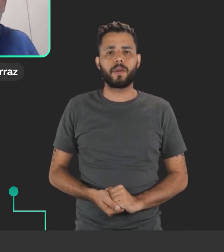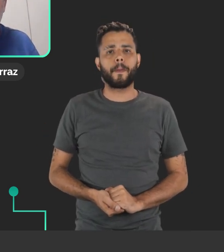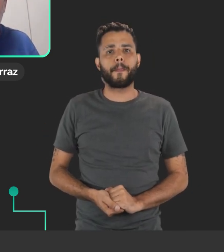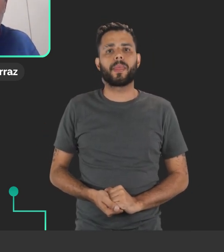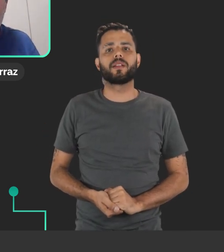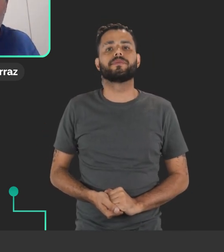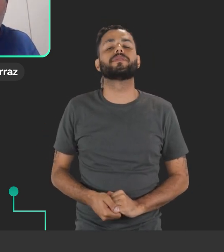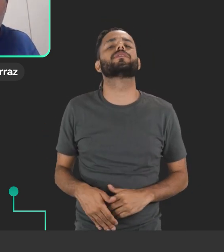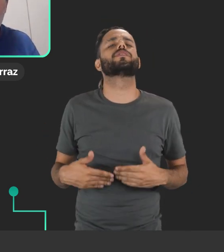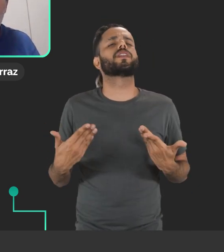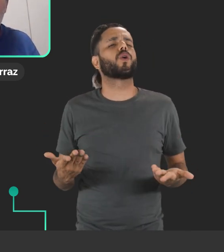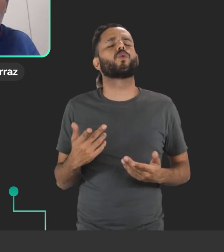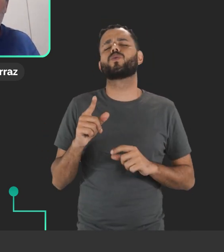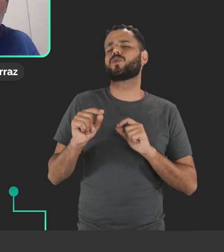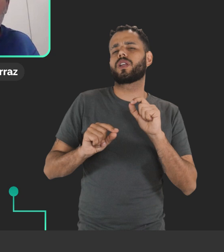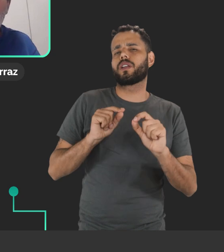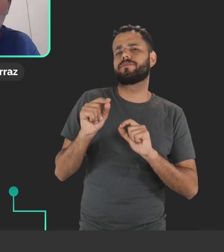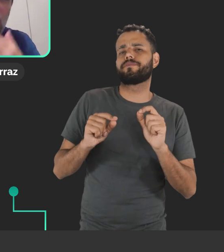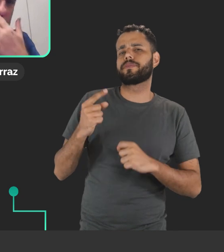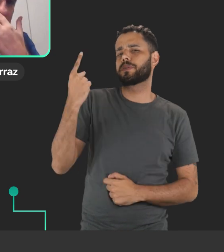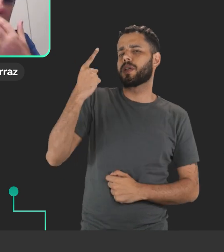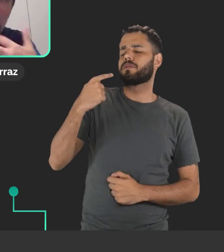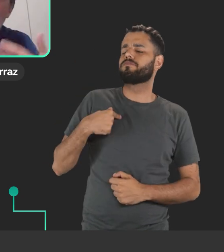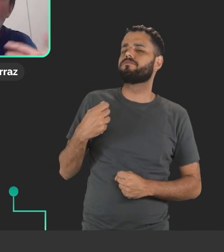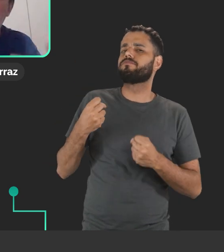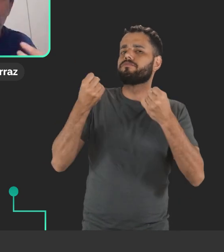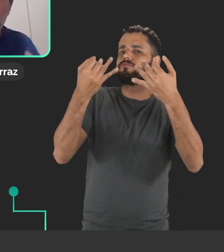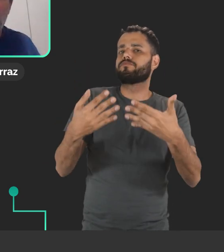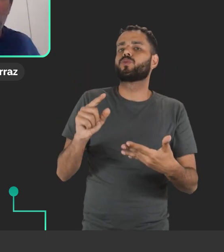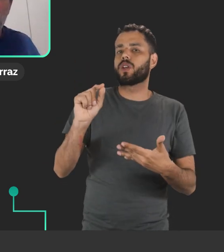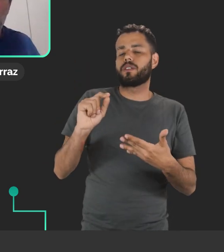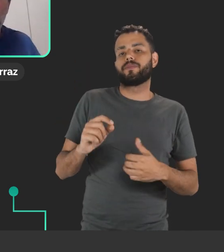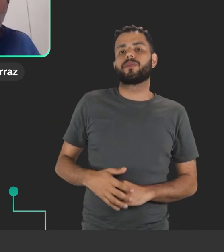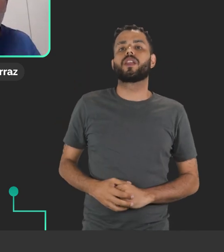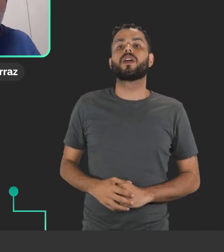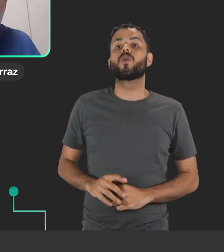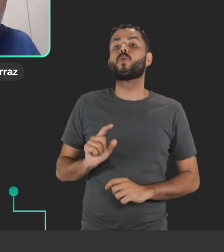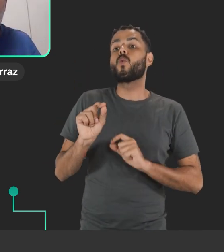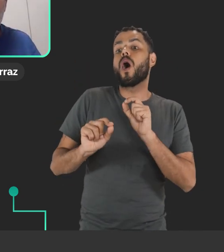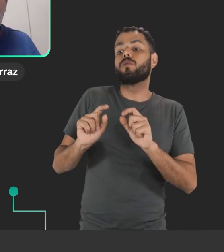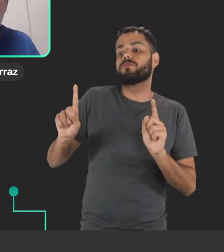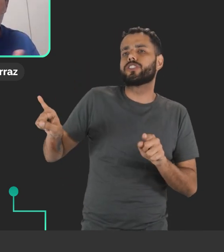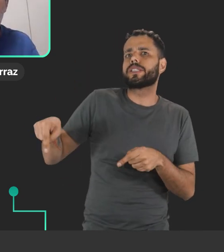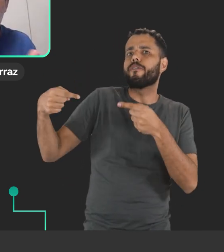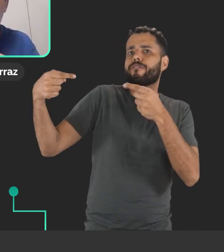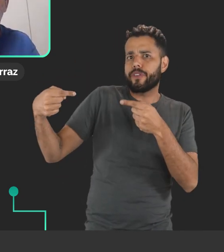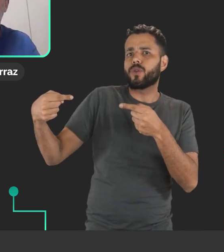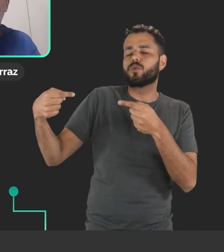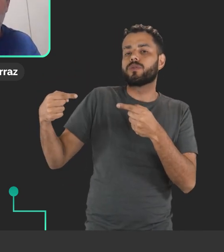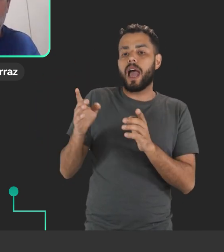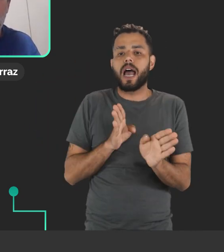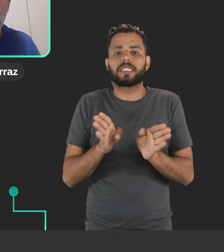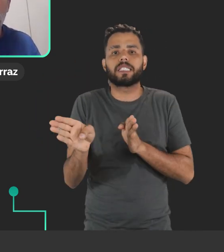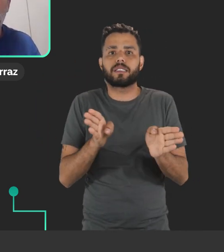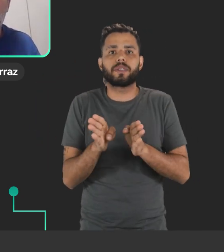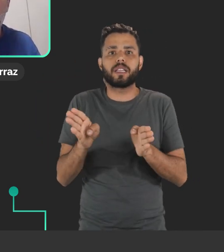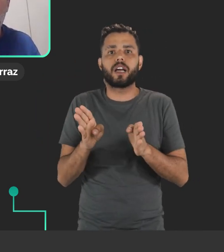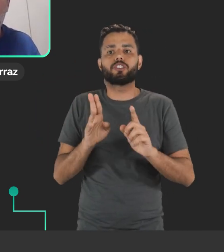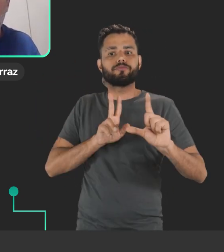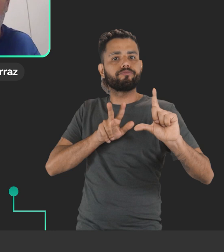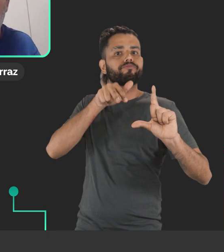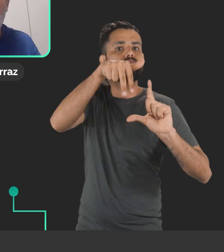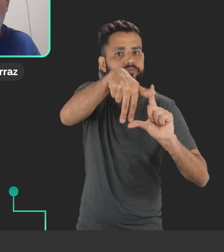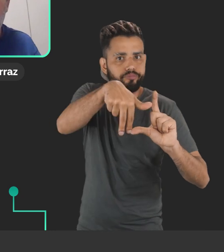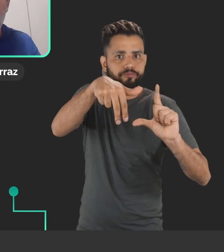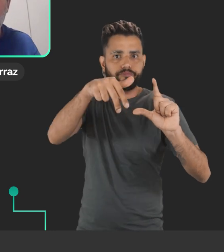eu queria entrar na questão sobre quais são, trazer alguns desafios para acessibilidade em ambientes de